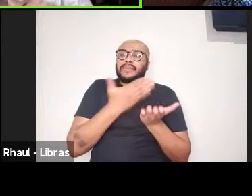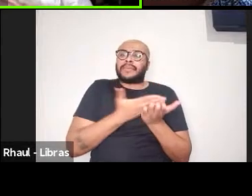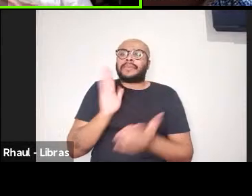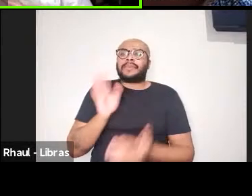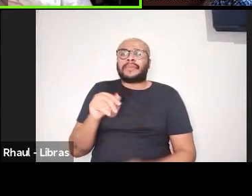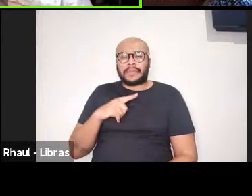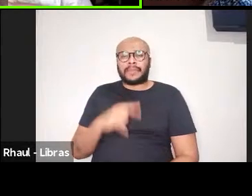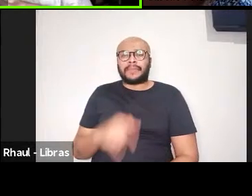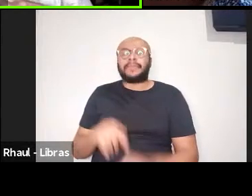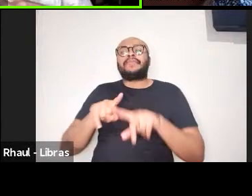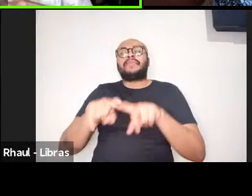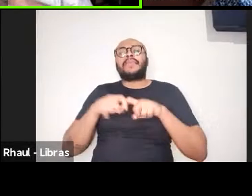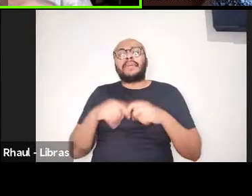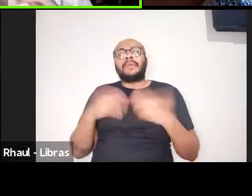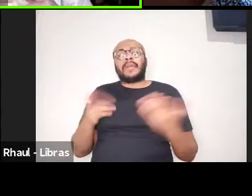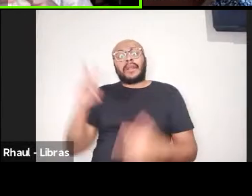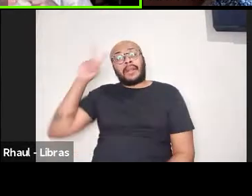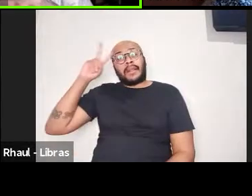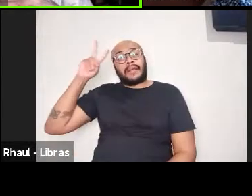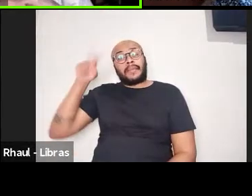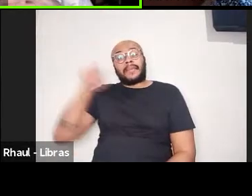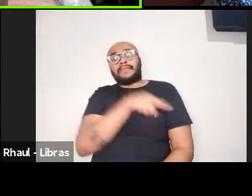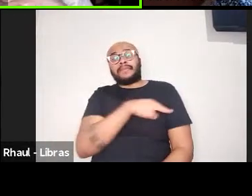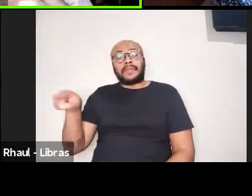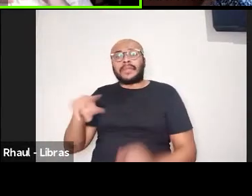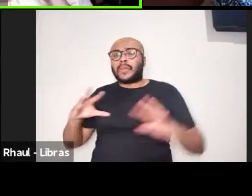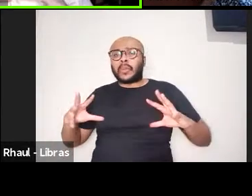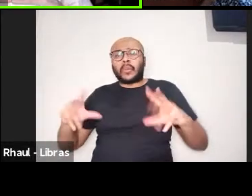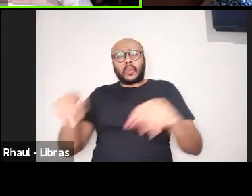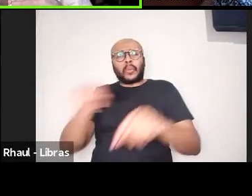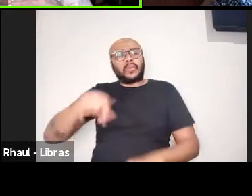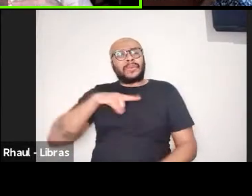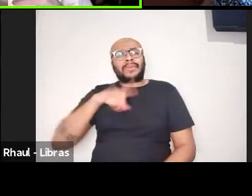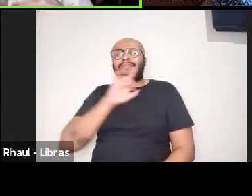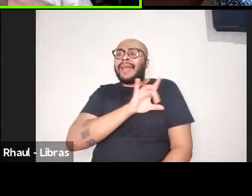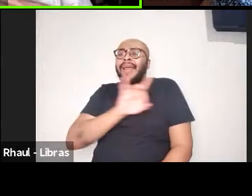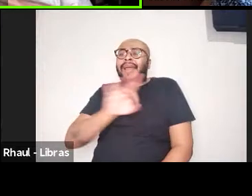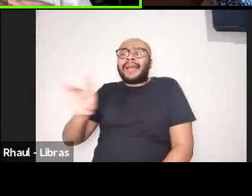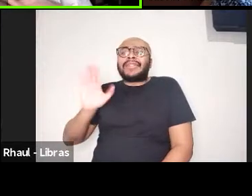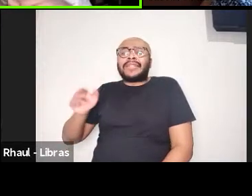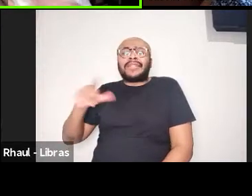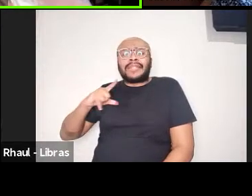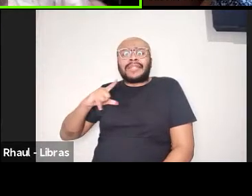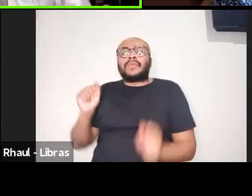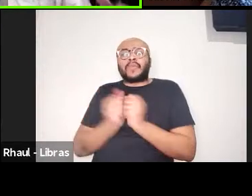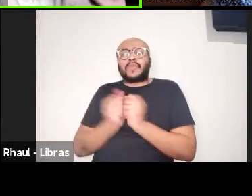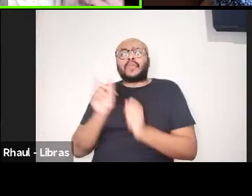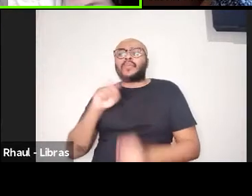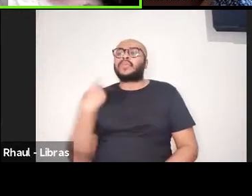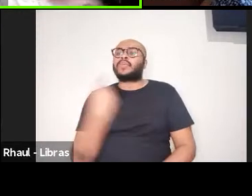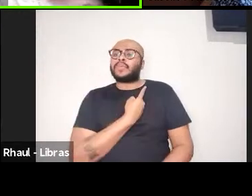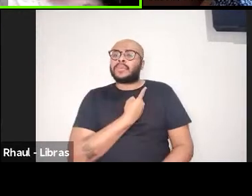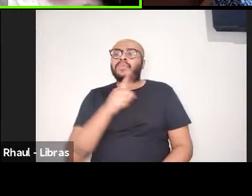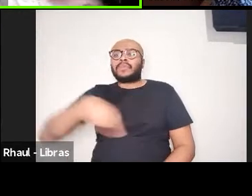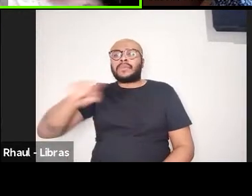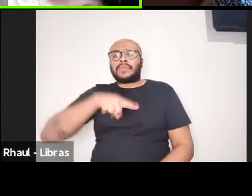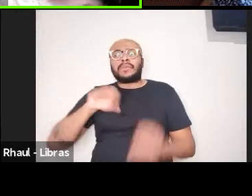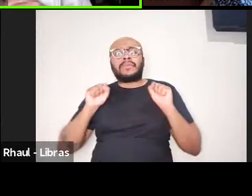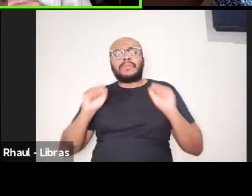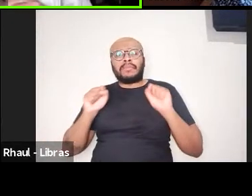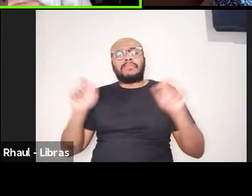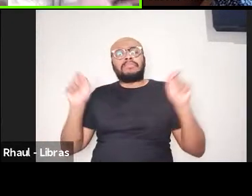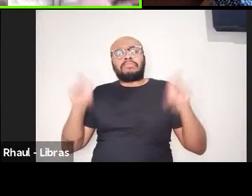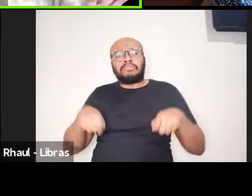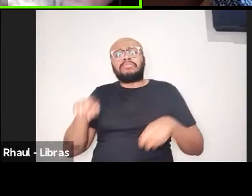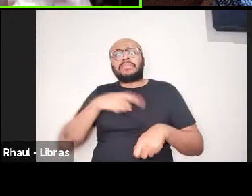Portanto, lembramos a todos que já estão conosco, que podem, e há tempo